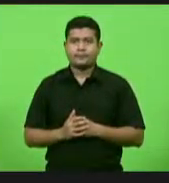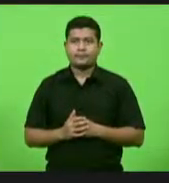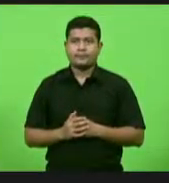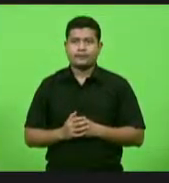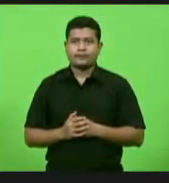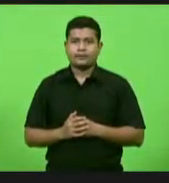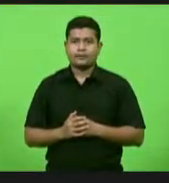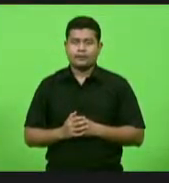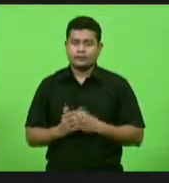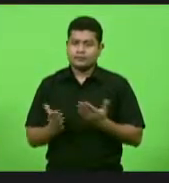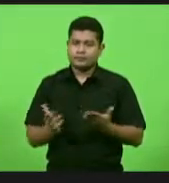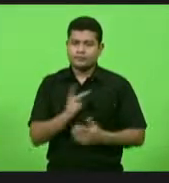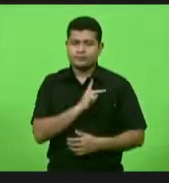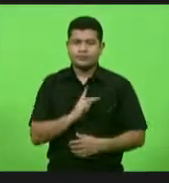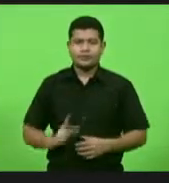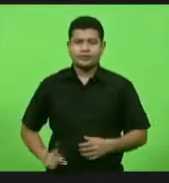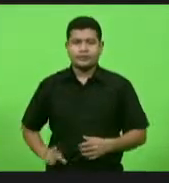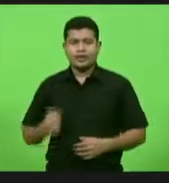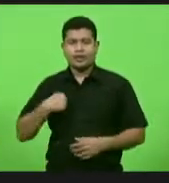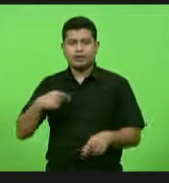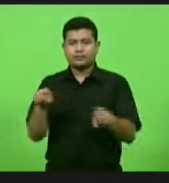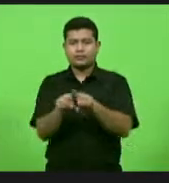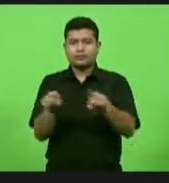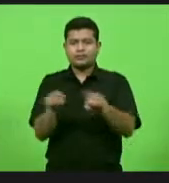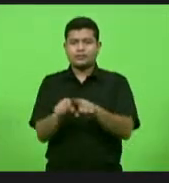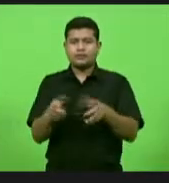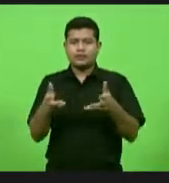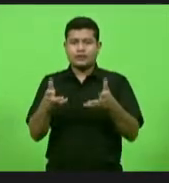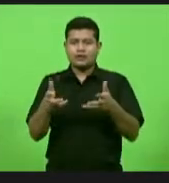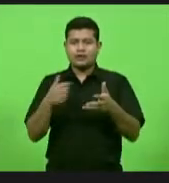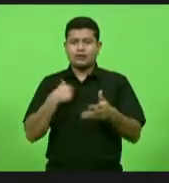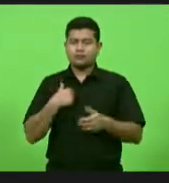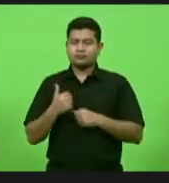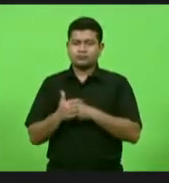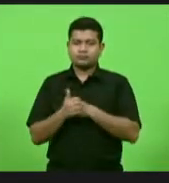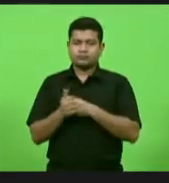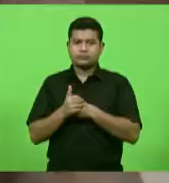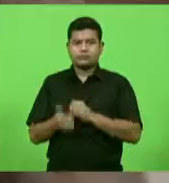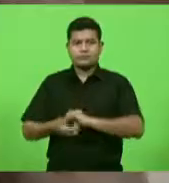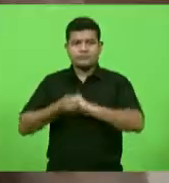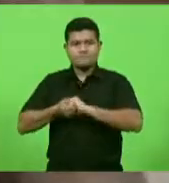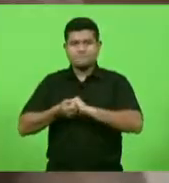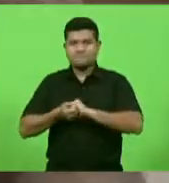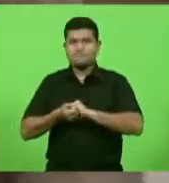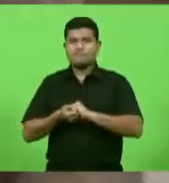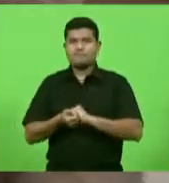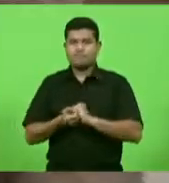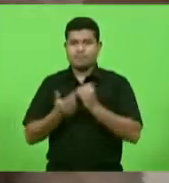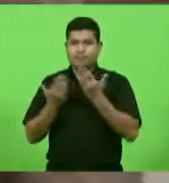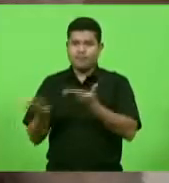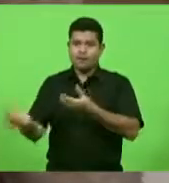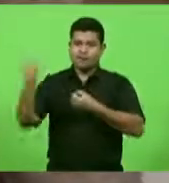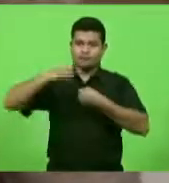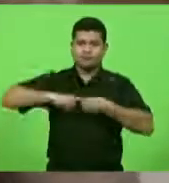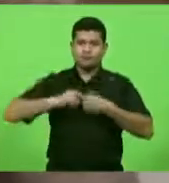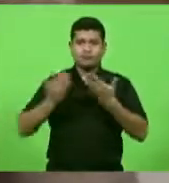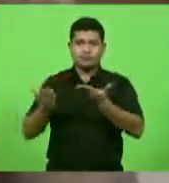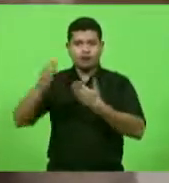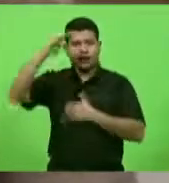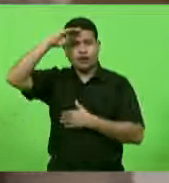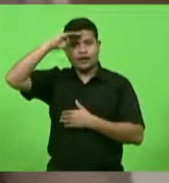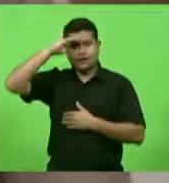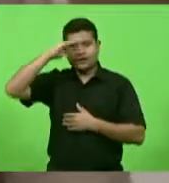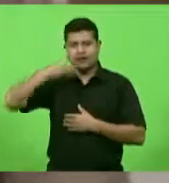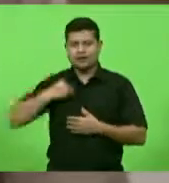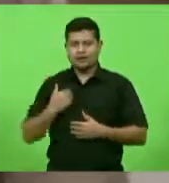Senhor presidente, eu também quero muito carinho saudar o retorno do deputado Jean Kuhlman, que é um